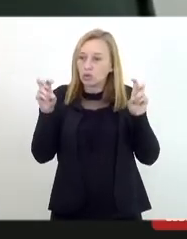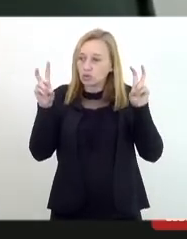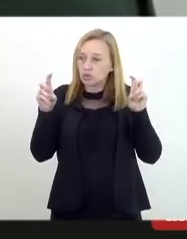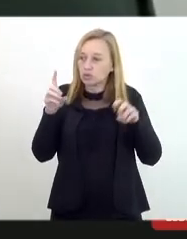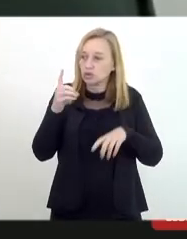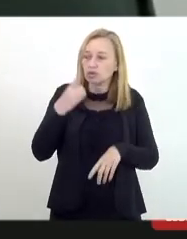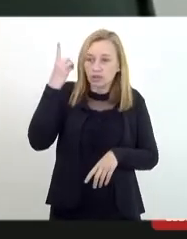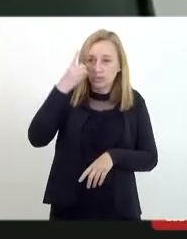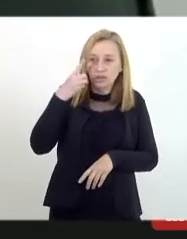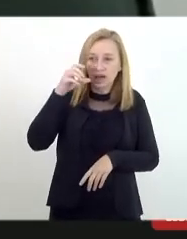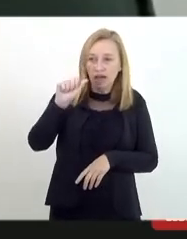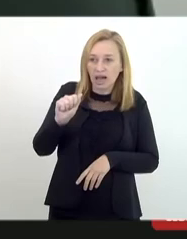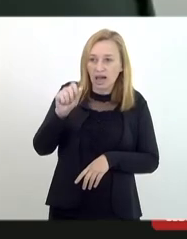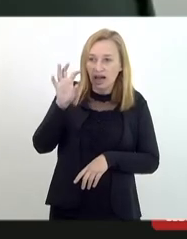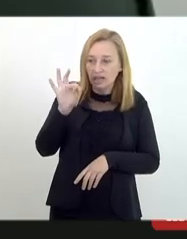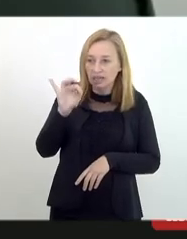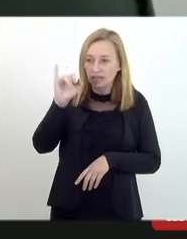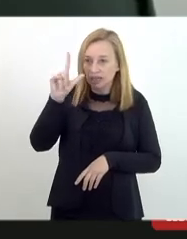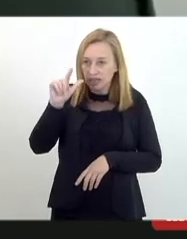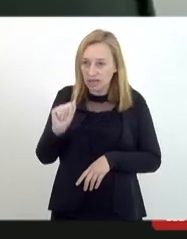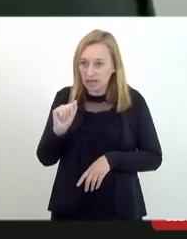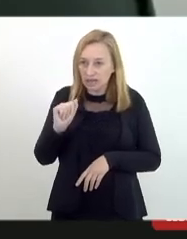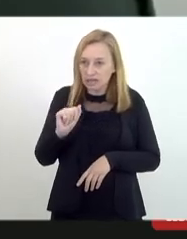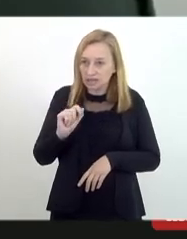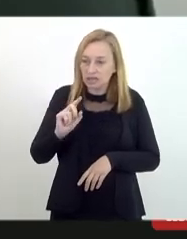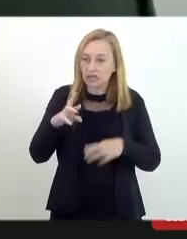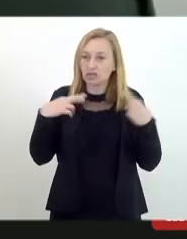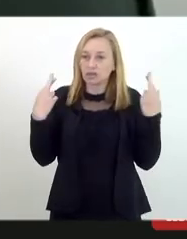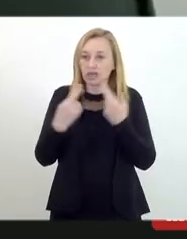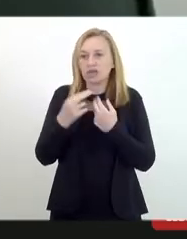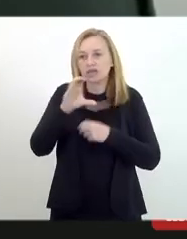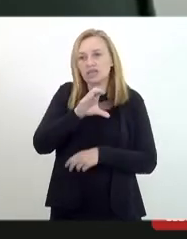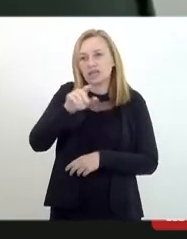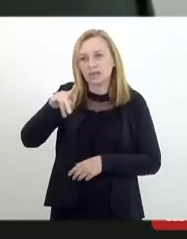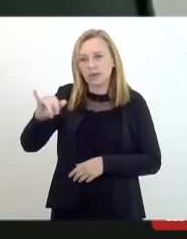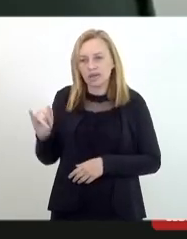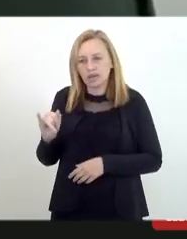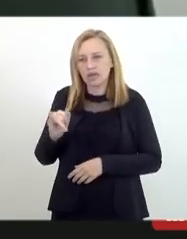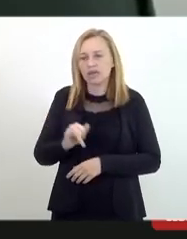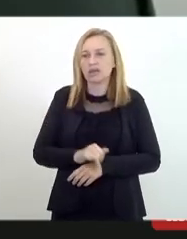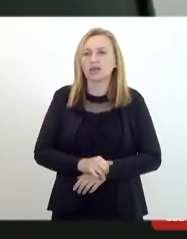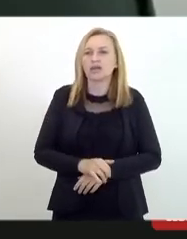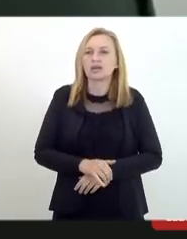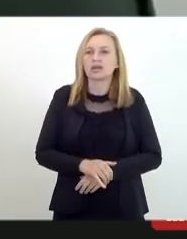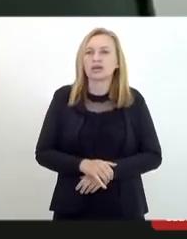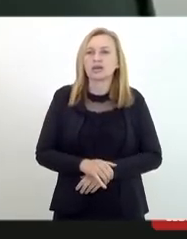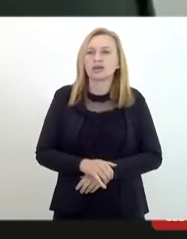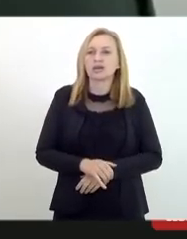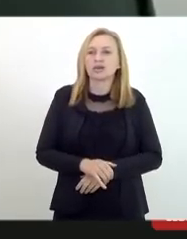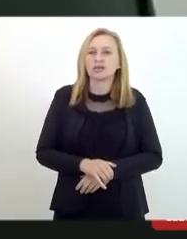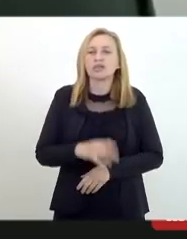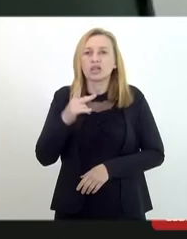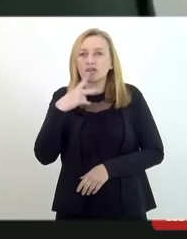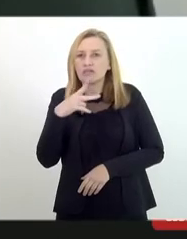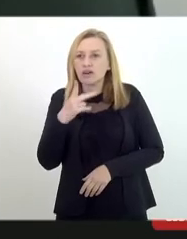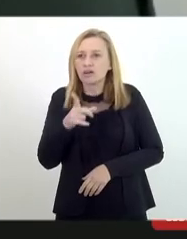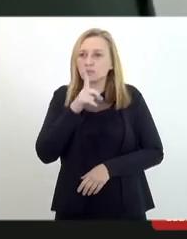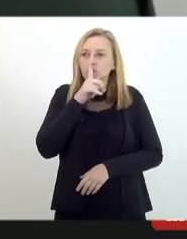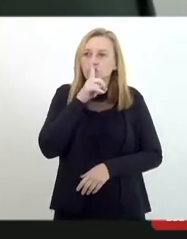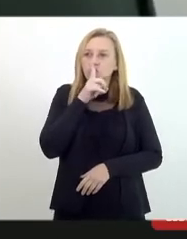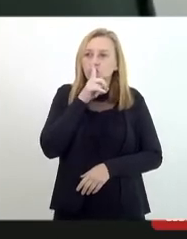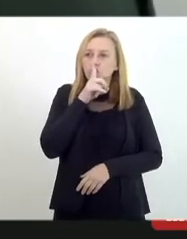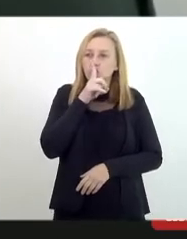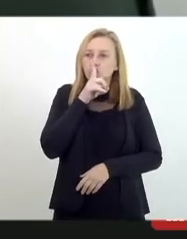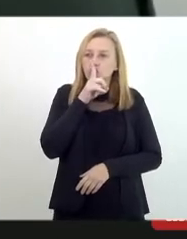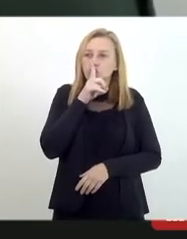deputado Atilas trouxe na nossa reunião de CPI passada, e quando ele fala do silêncio dos